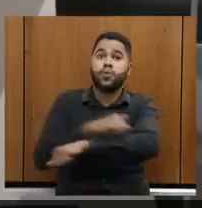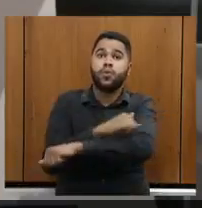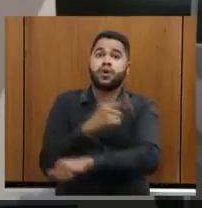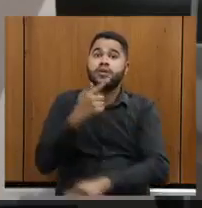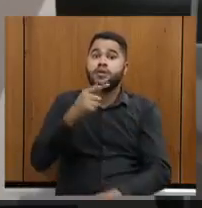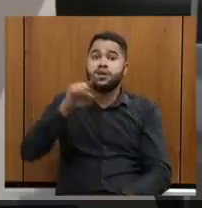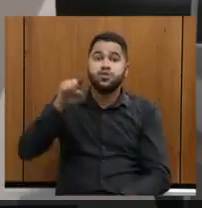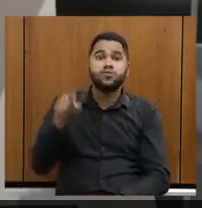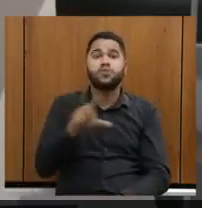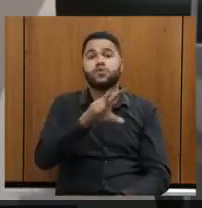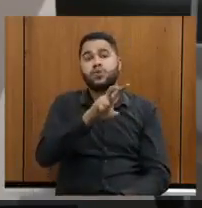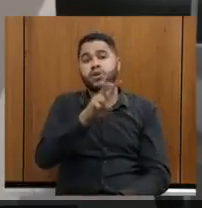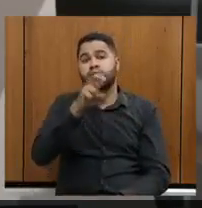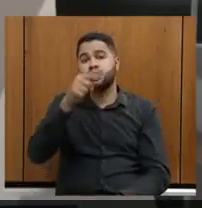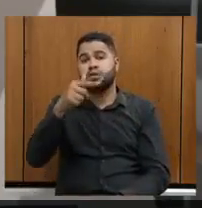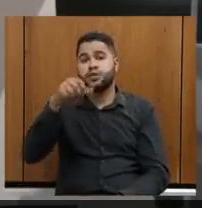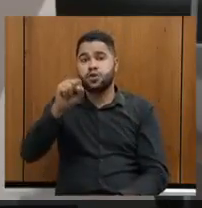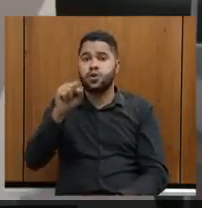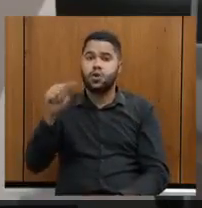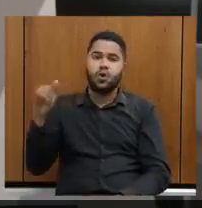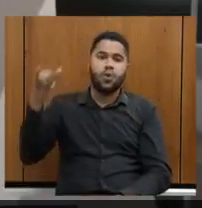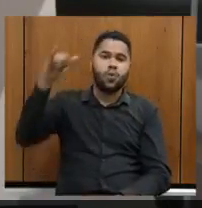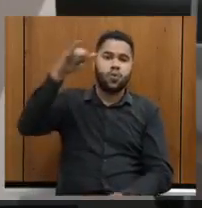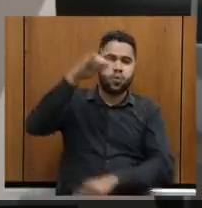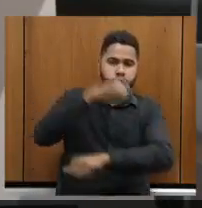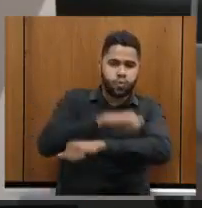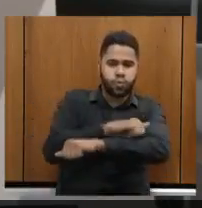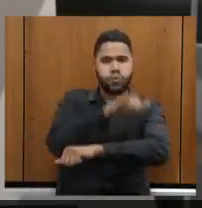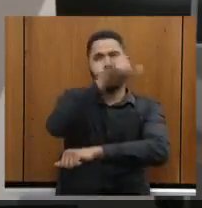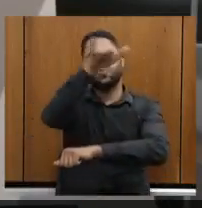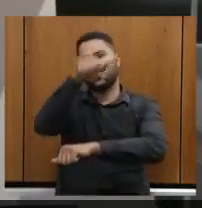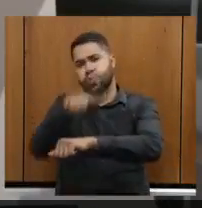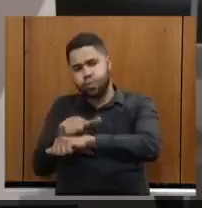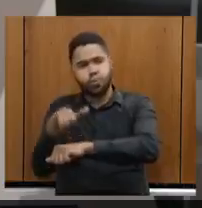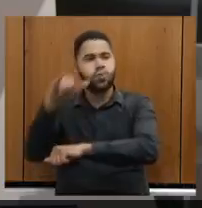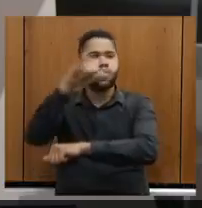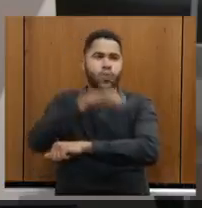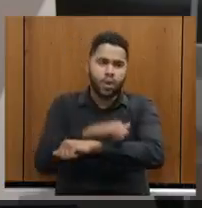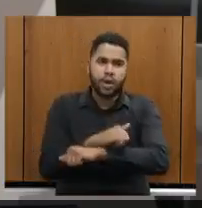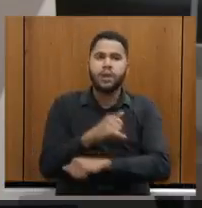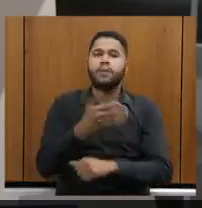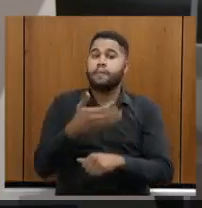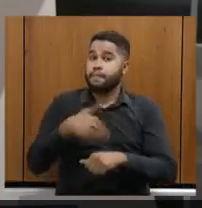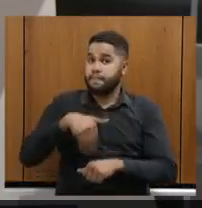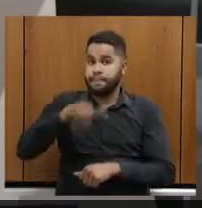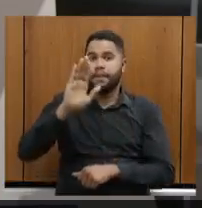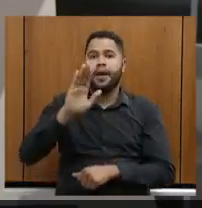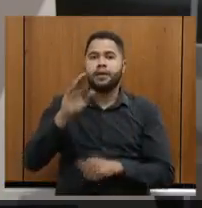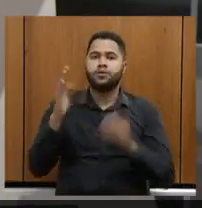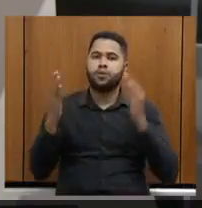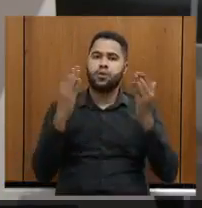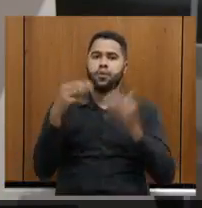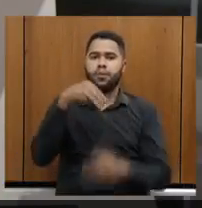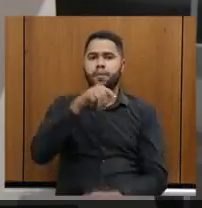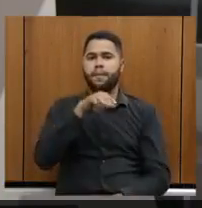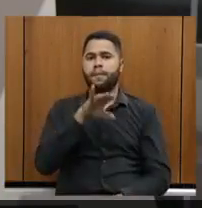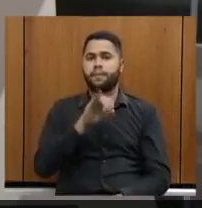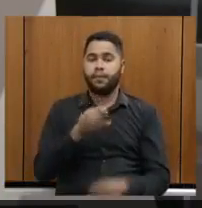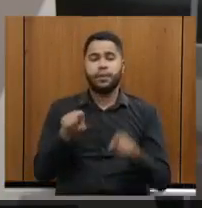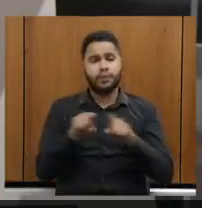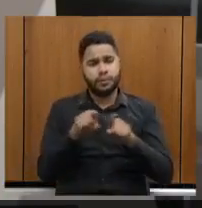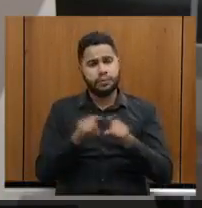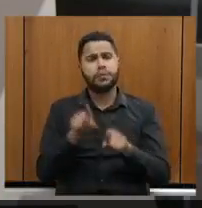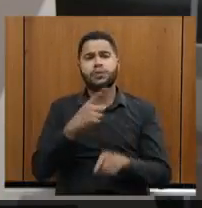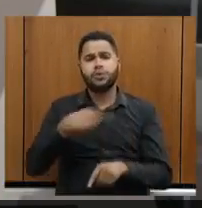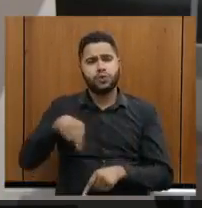.578 pousos decolais em outubro, crescimento de mais de 60% em relação a maio. Claro